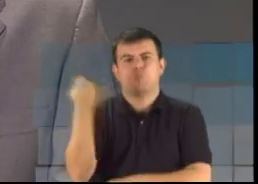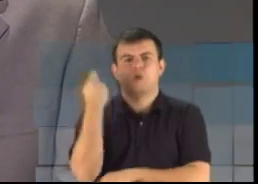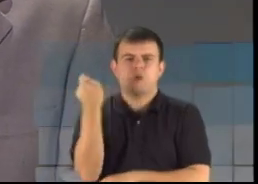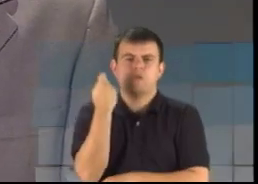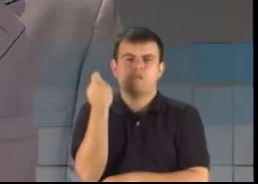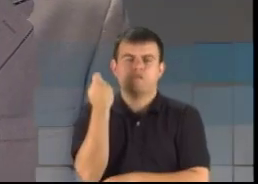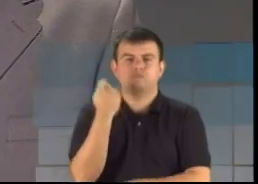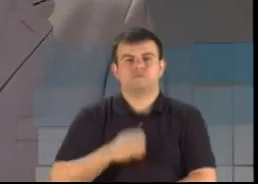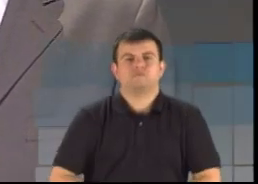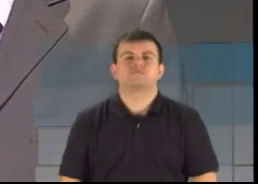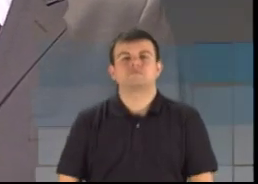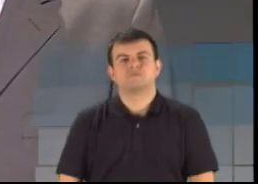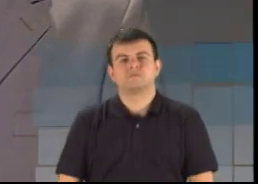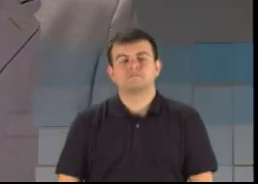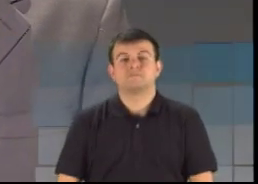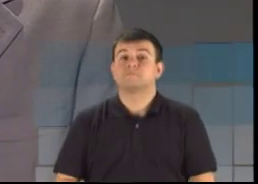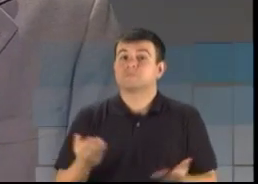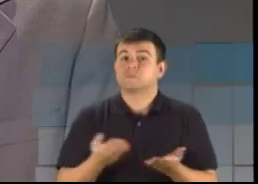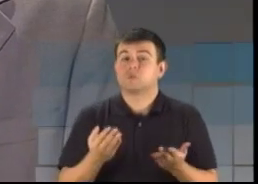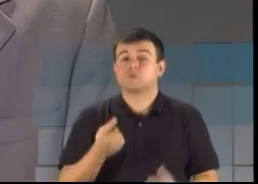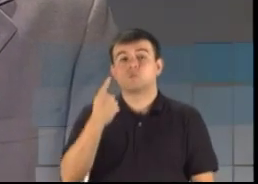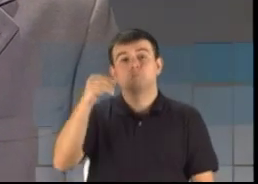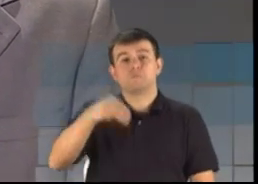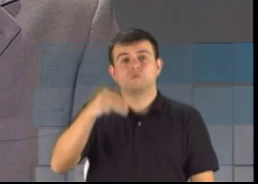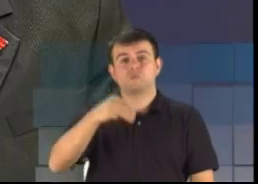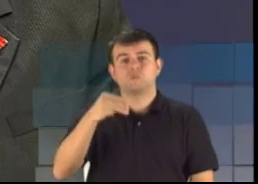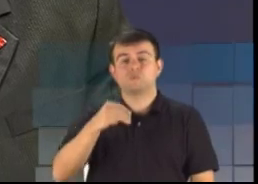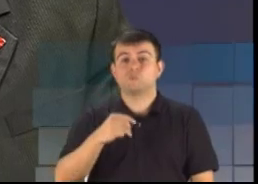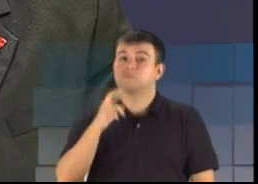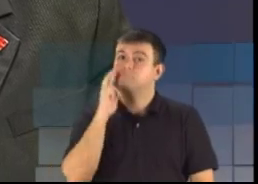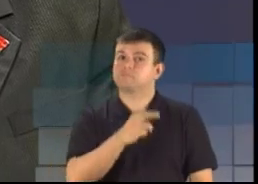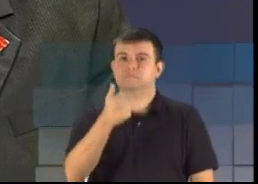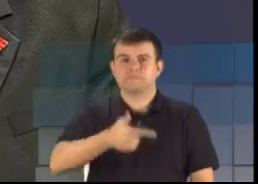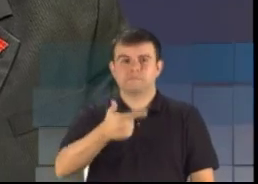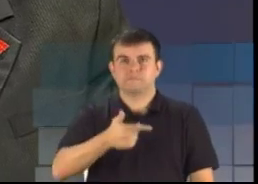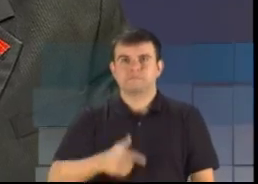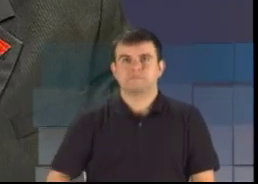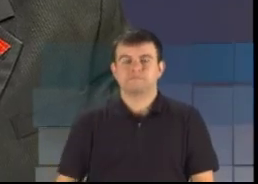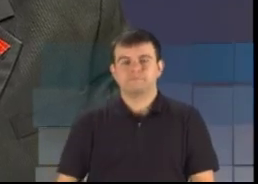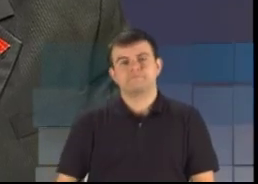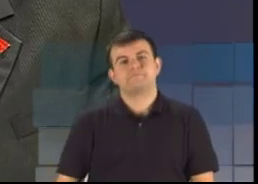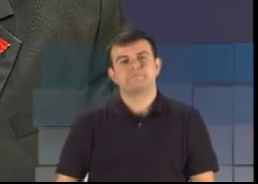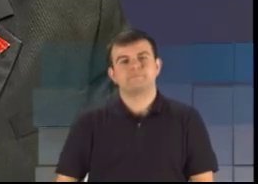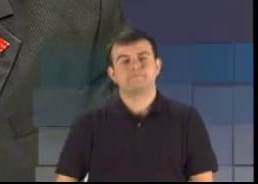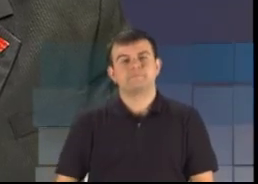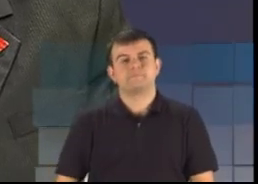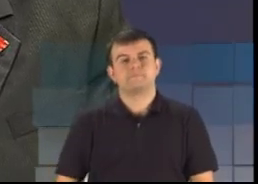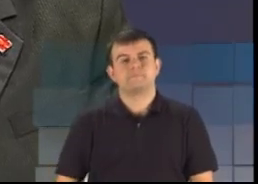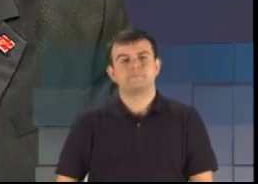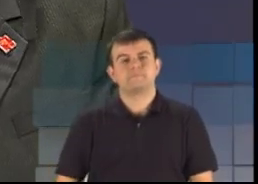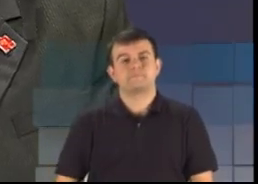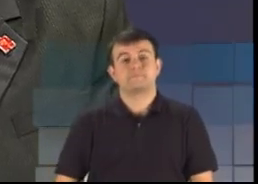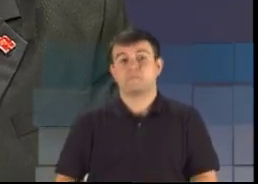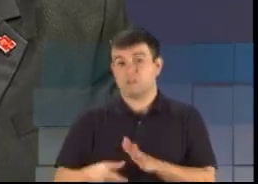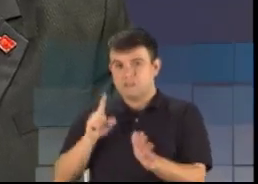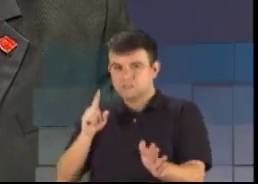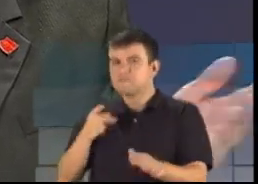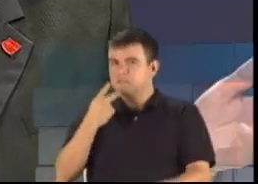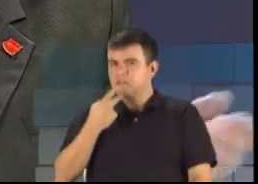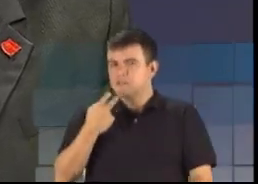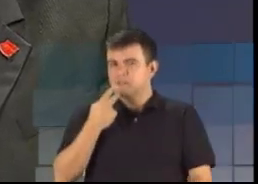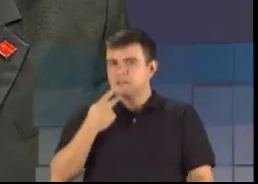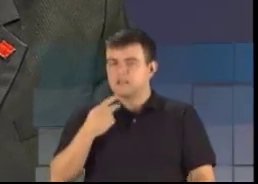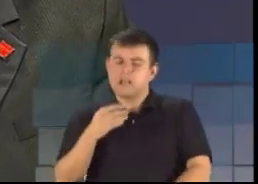candidato Nube Medeiros, tem um minuto para a réplica. Quando eu me referi ao jogo ensaiado, não me